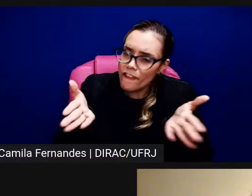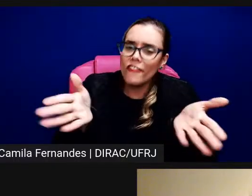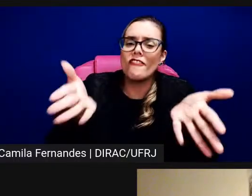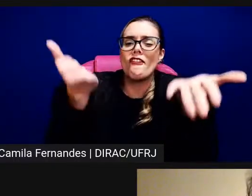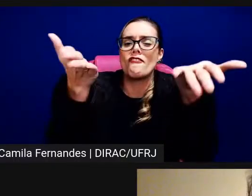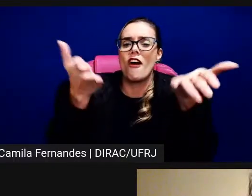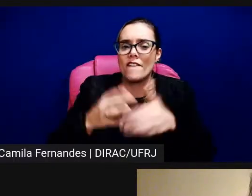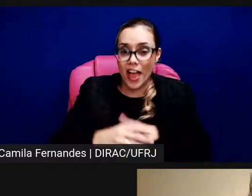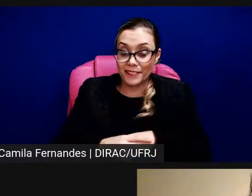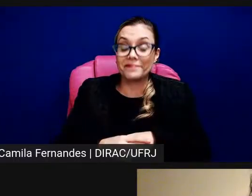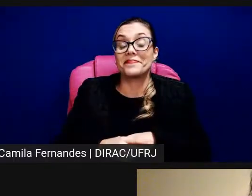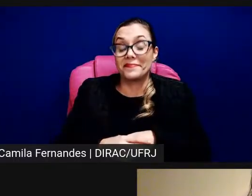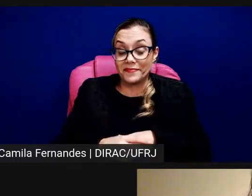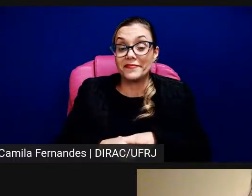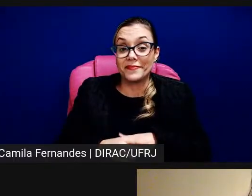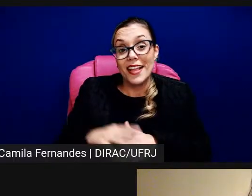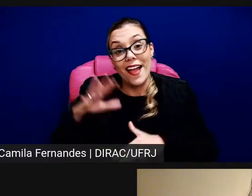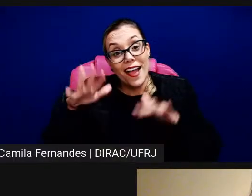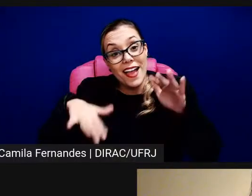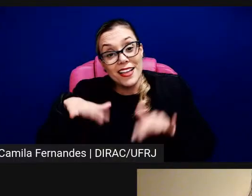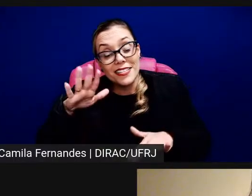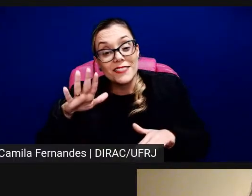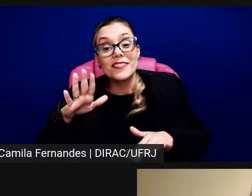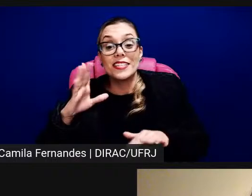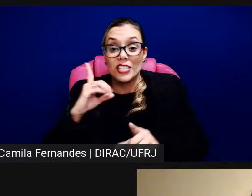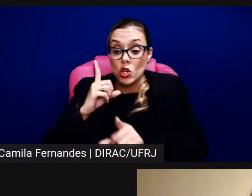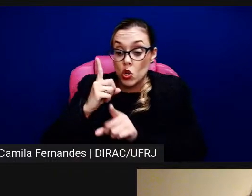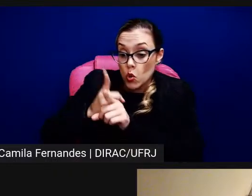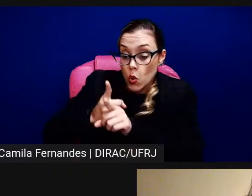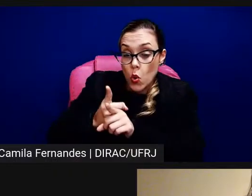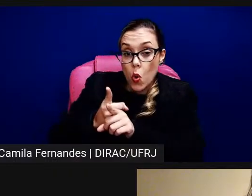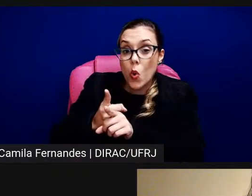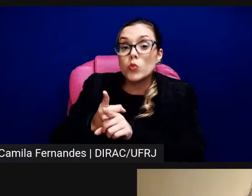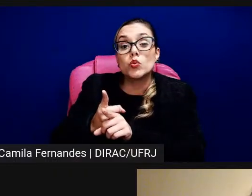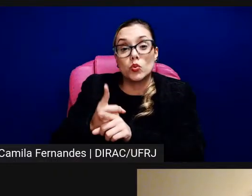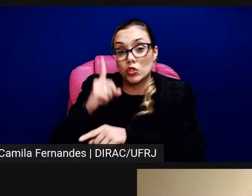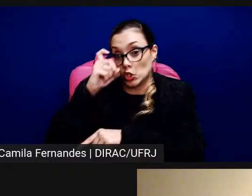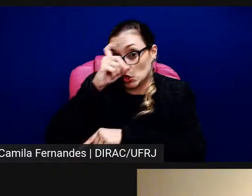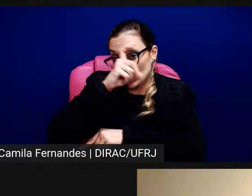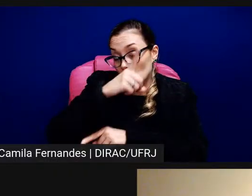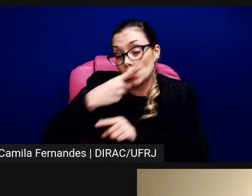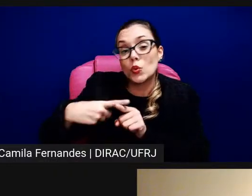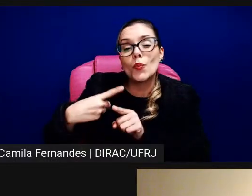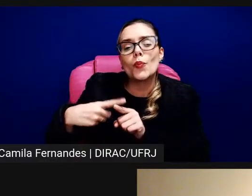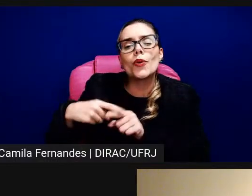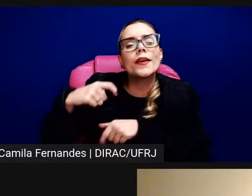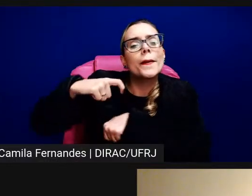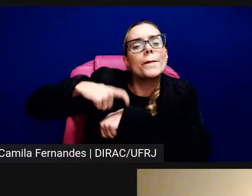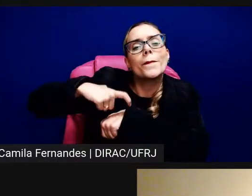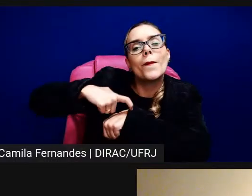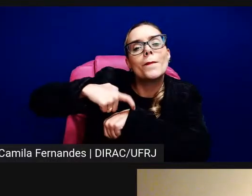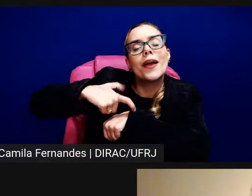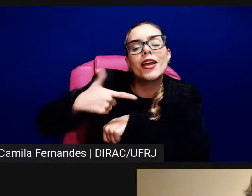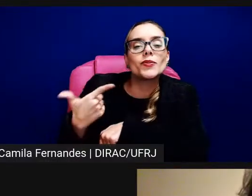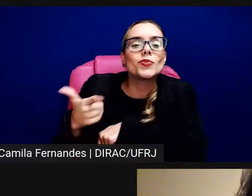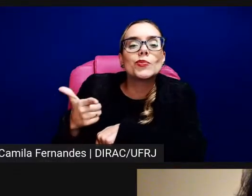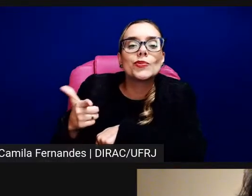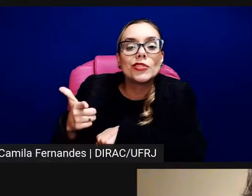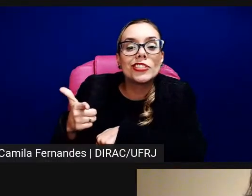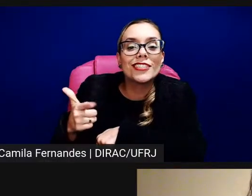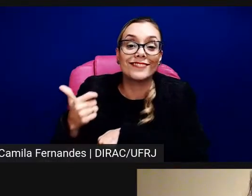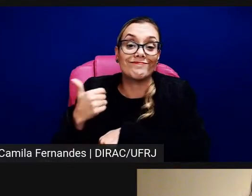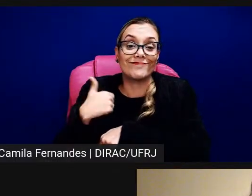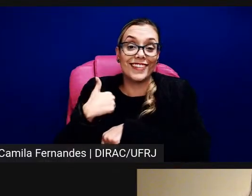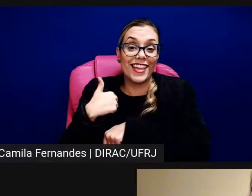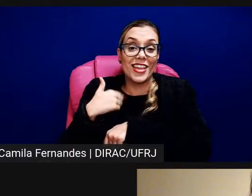e aí era isso, às vezes alguns encontros não puderam acontecer por questões de agenda, assim, né, às vezes a pessoa desmarcava e depois eu já não tinha